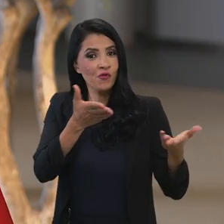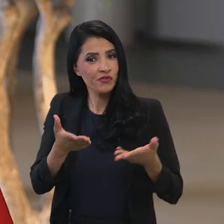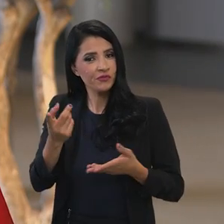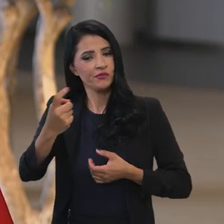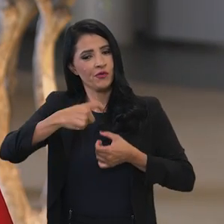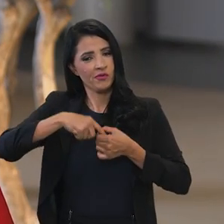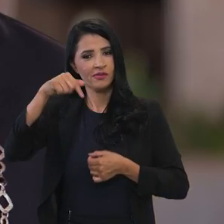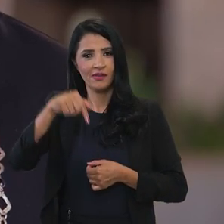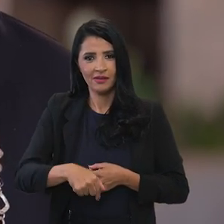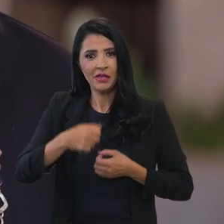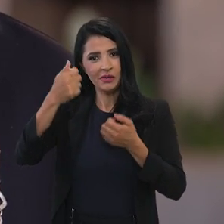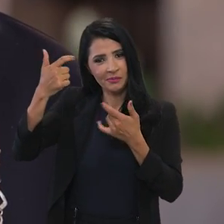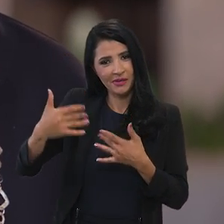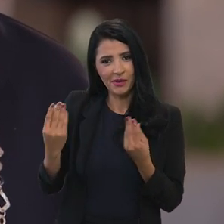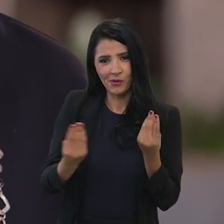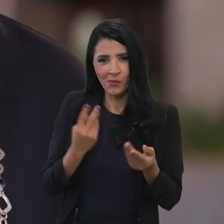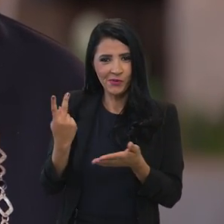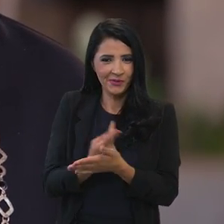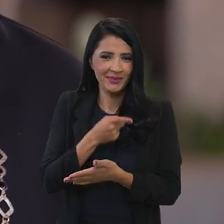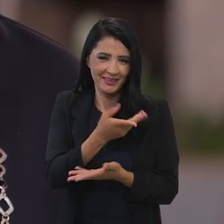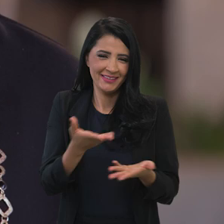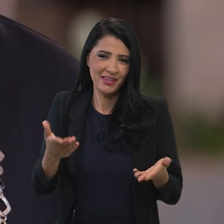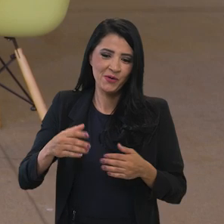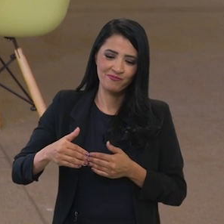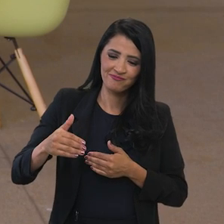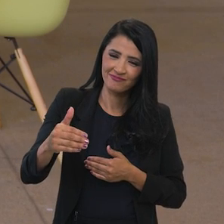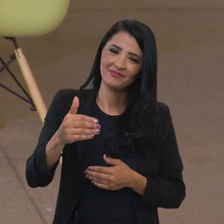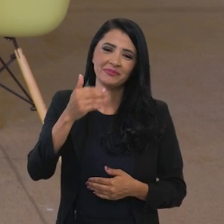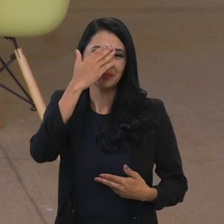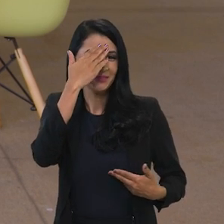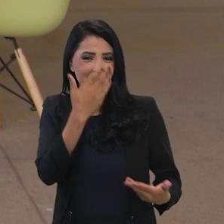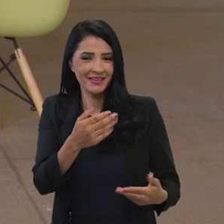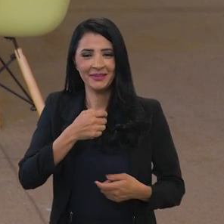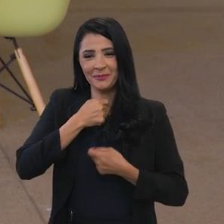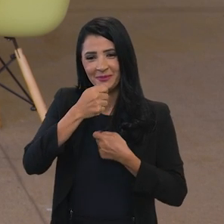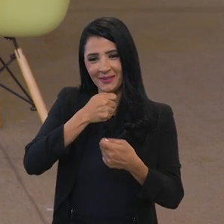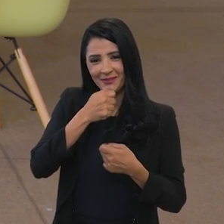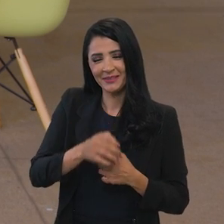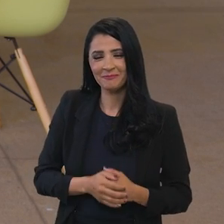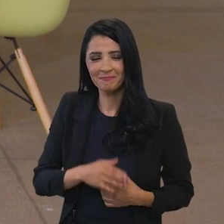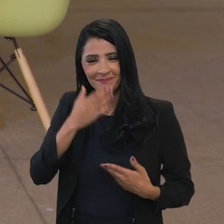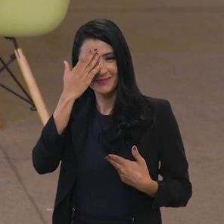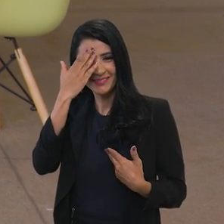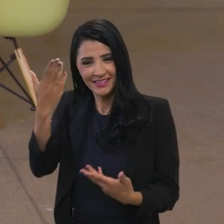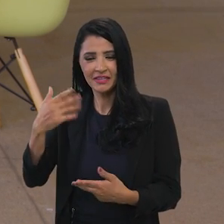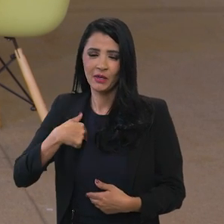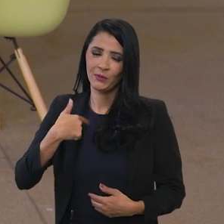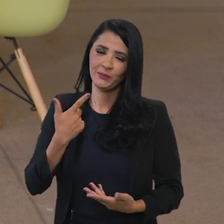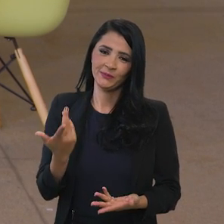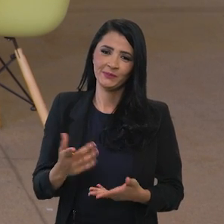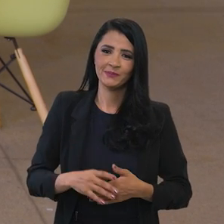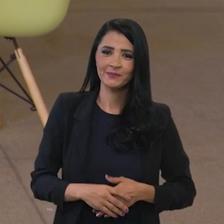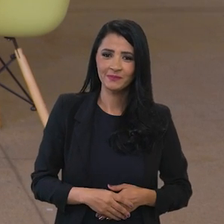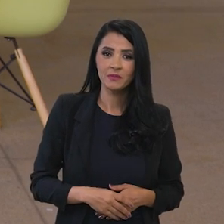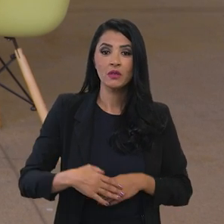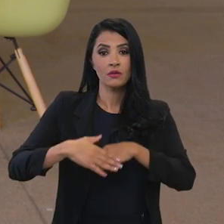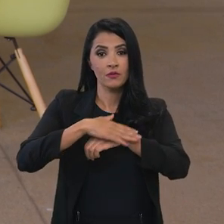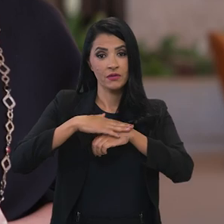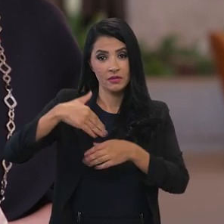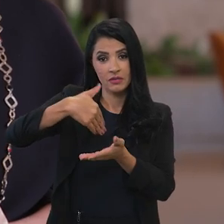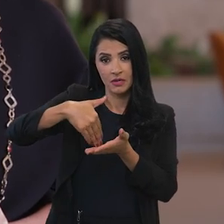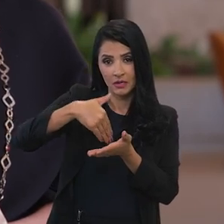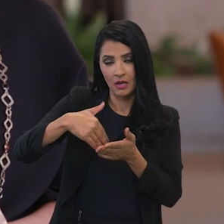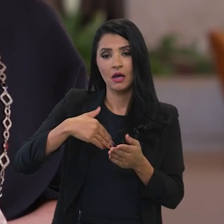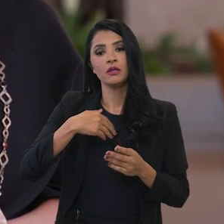você voltar e nos contar como se deu isso daqui para frente muito obrigada pela entrevista muito obrigada Carol que agradeço eu conversei com a